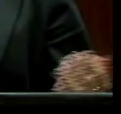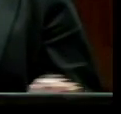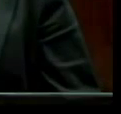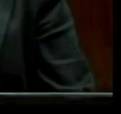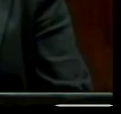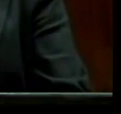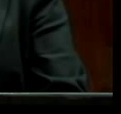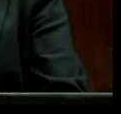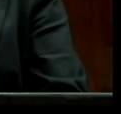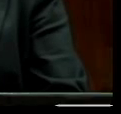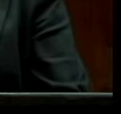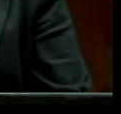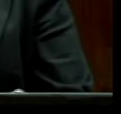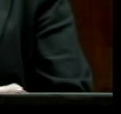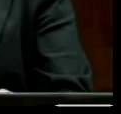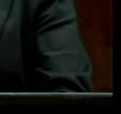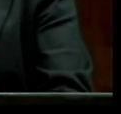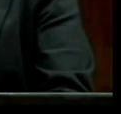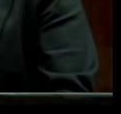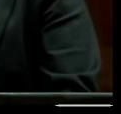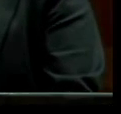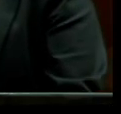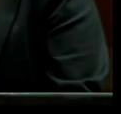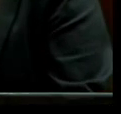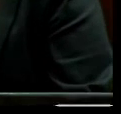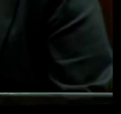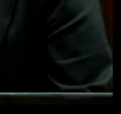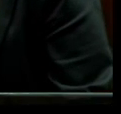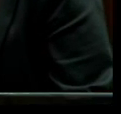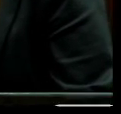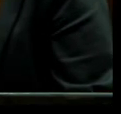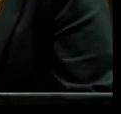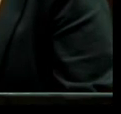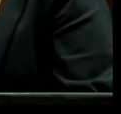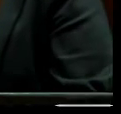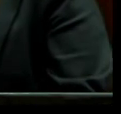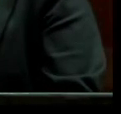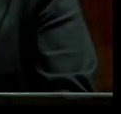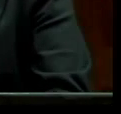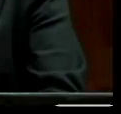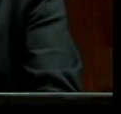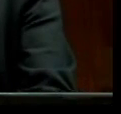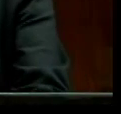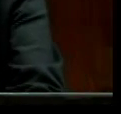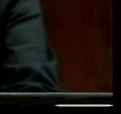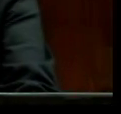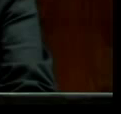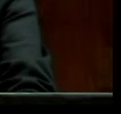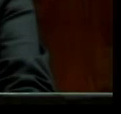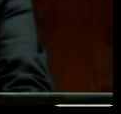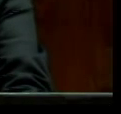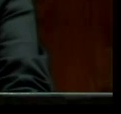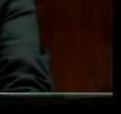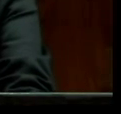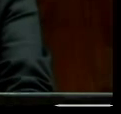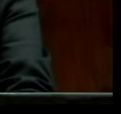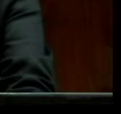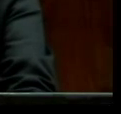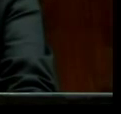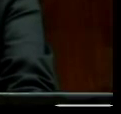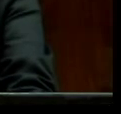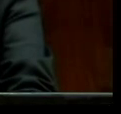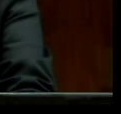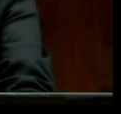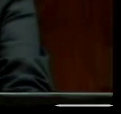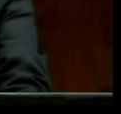de um plenário a gente ainda vê que precisa avançar muito, caminhar muito. As demandas, os assuntos, os